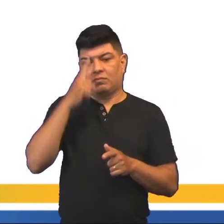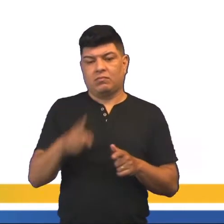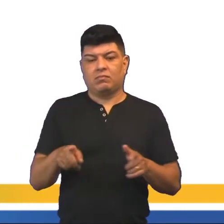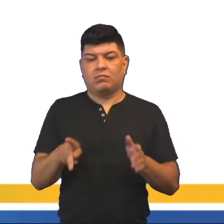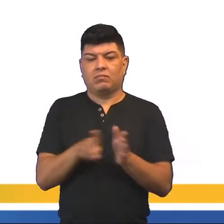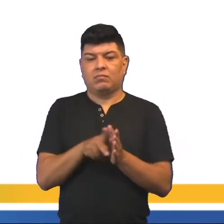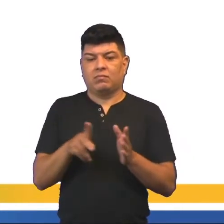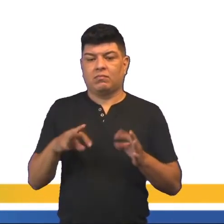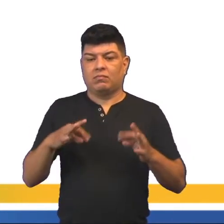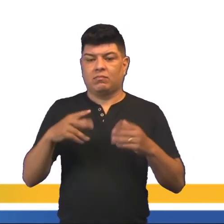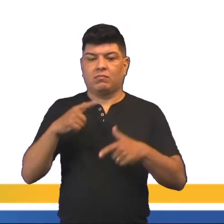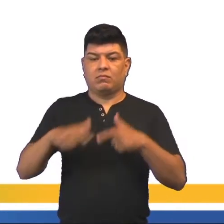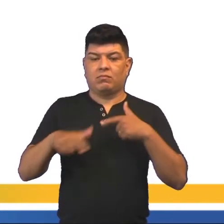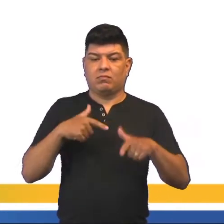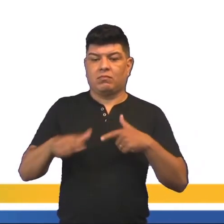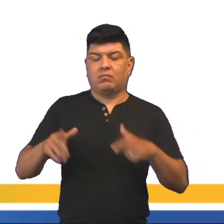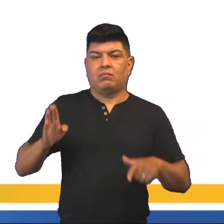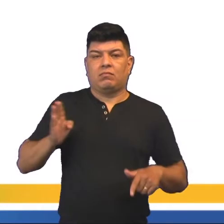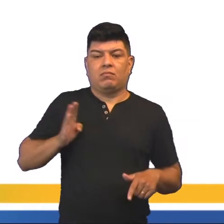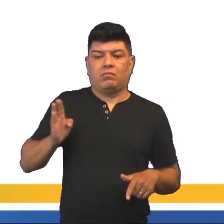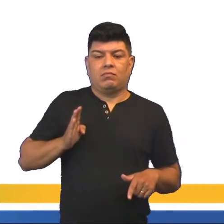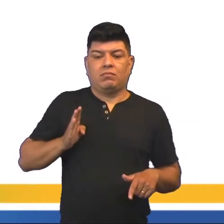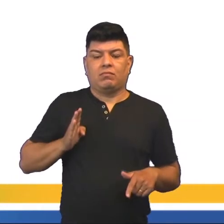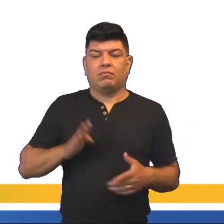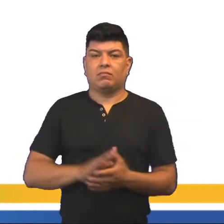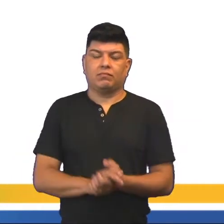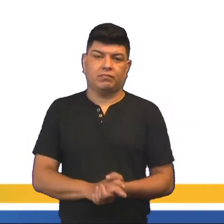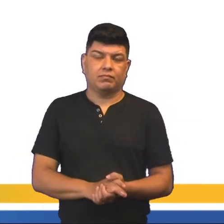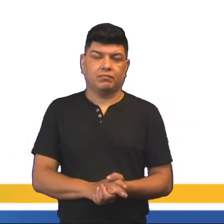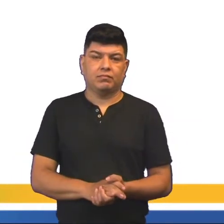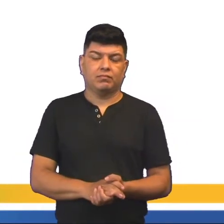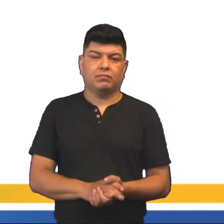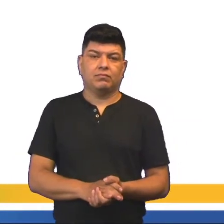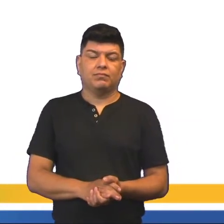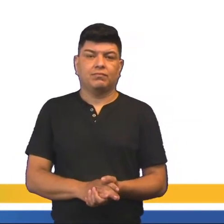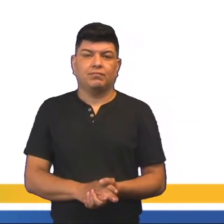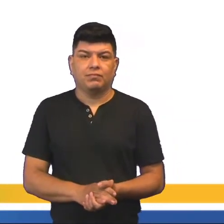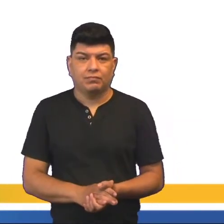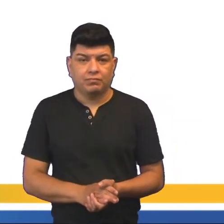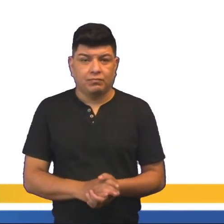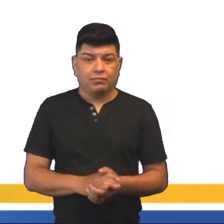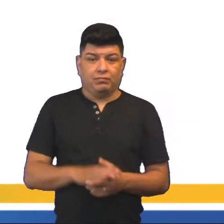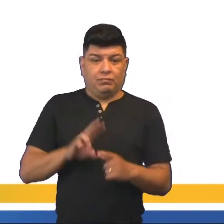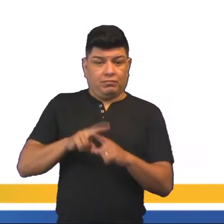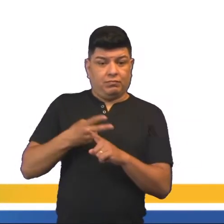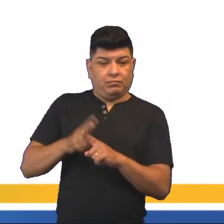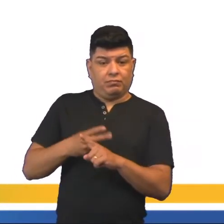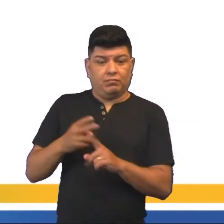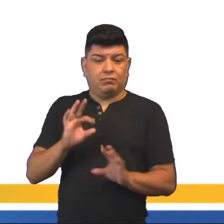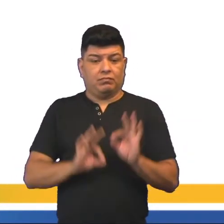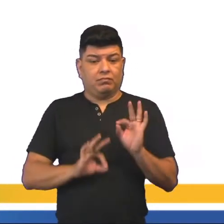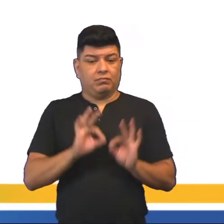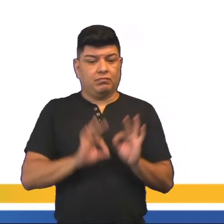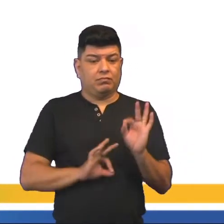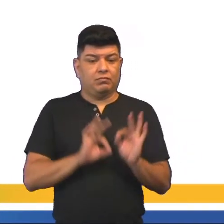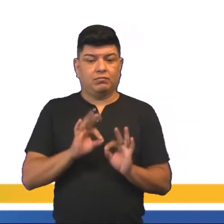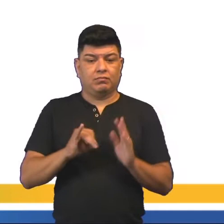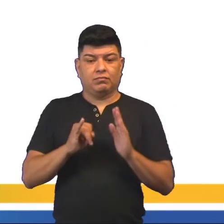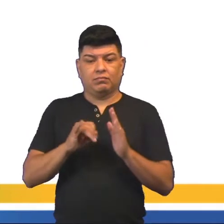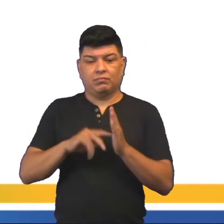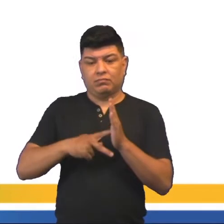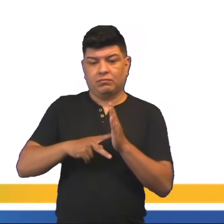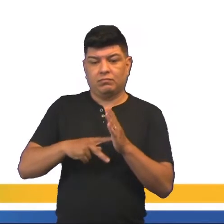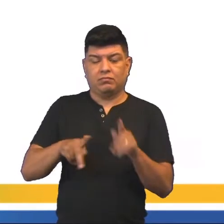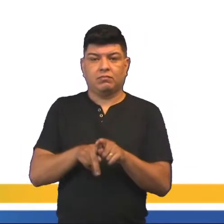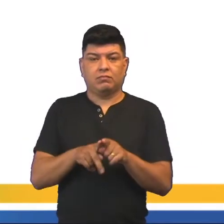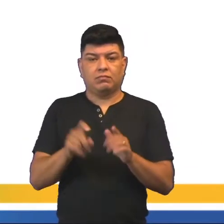dominação total do proletariado pela burguesia. A multiplicação das organizações sindicais. E